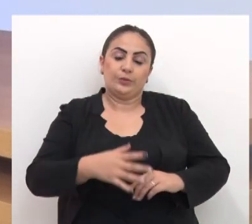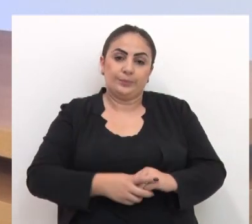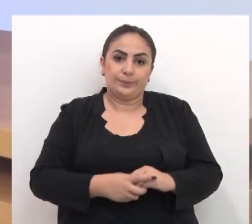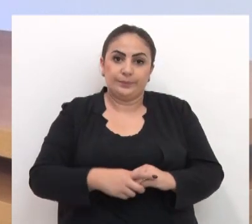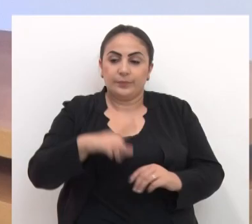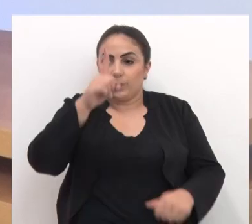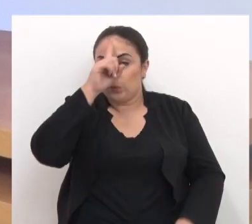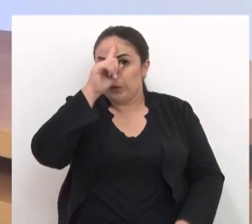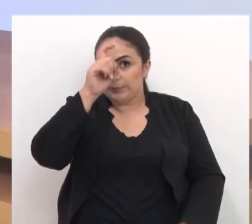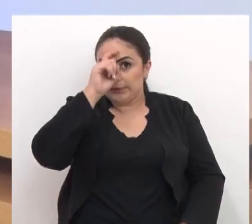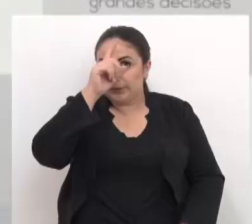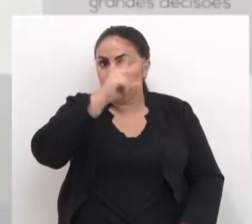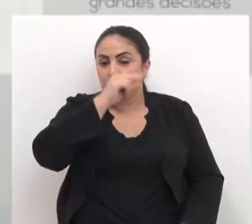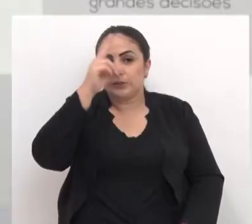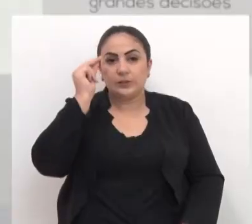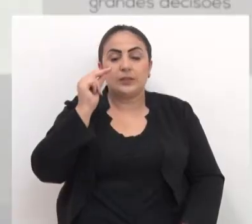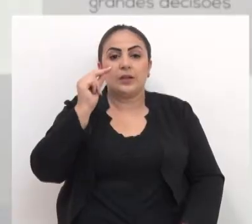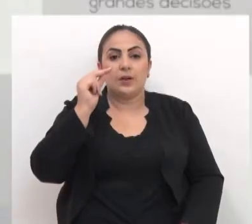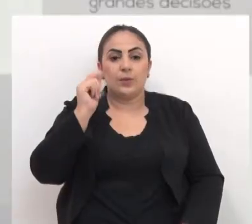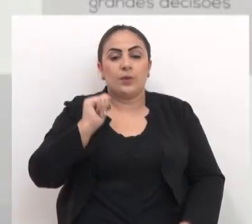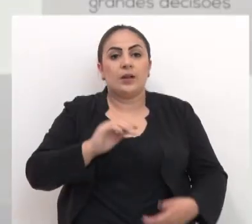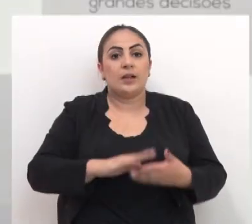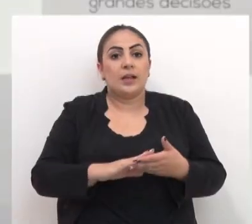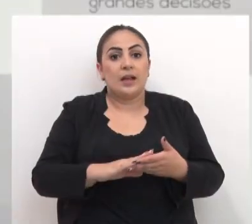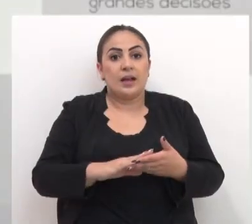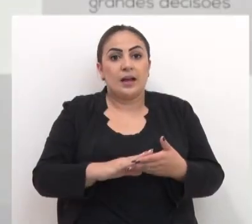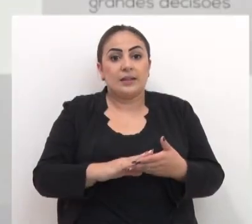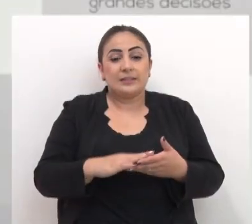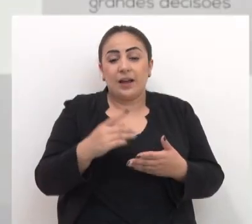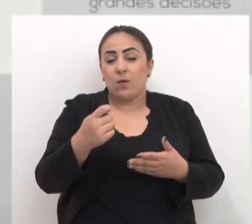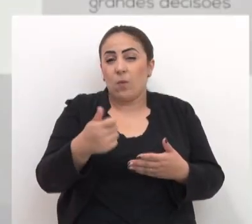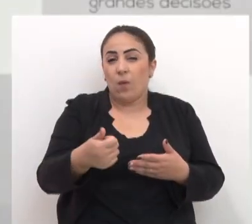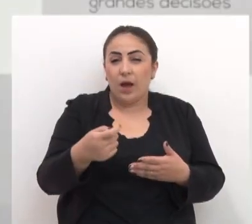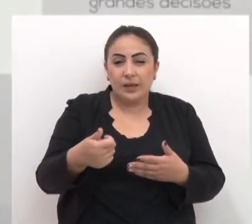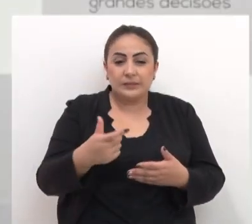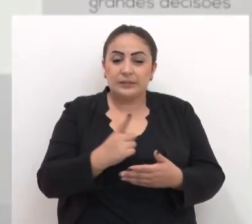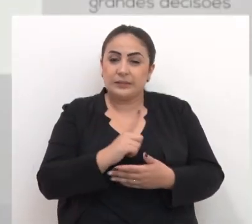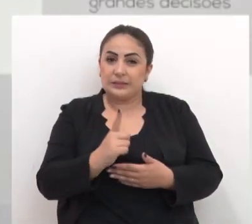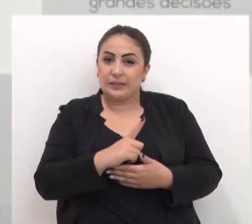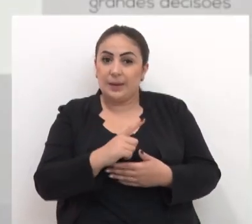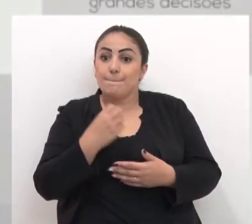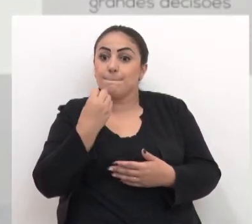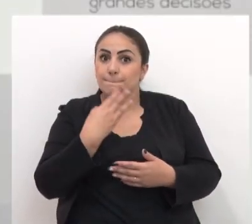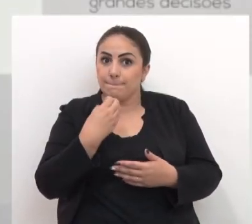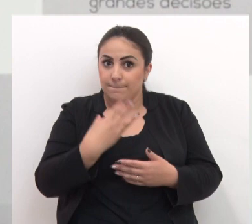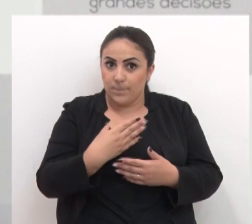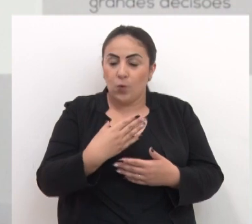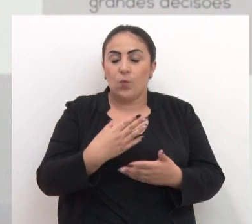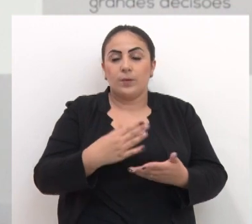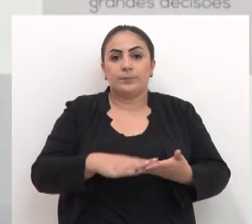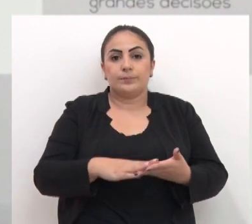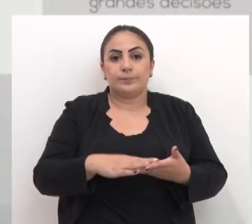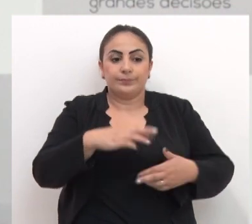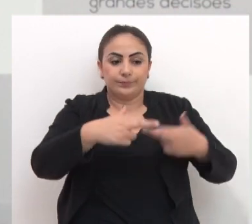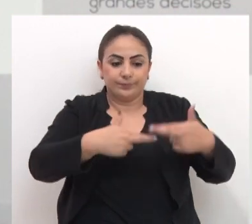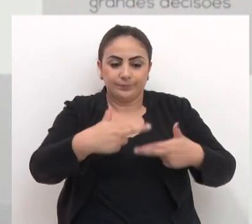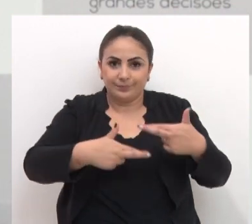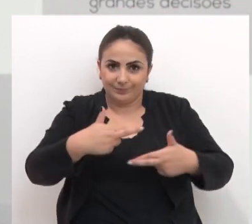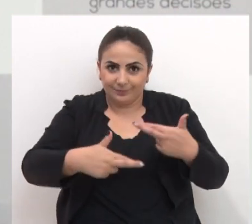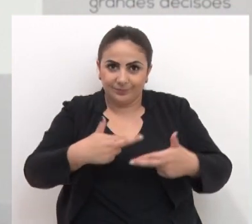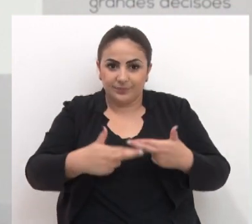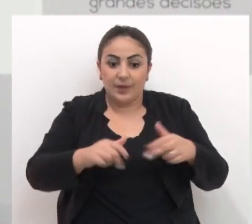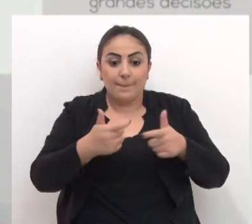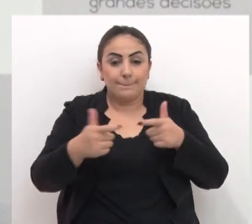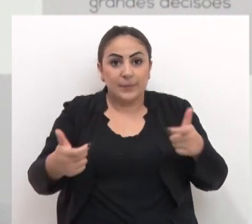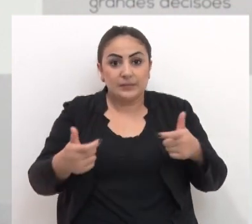pública de saúde. O Hospital Municipal Dr. Cesar Santos está prestes a ter boa parte da